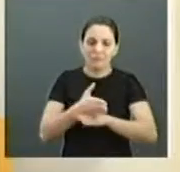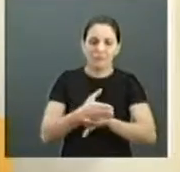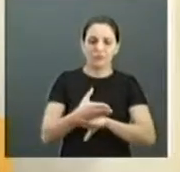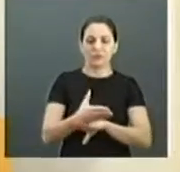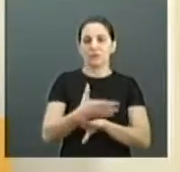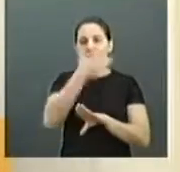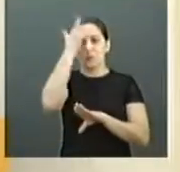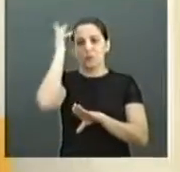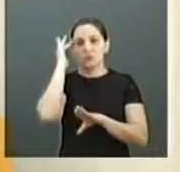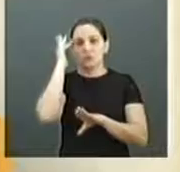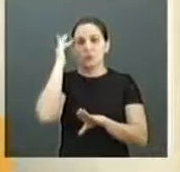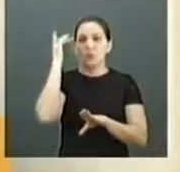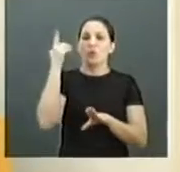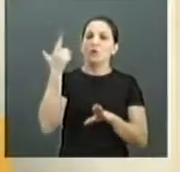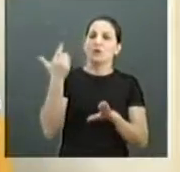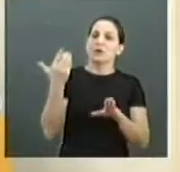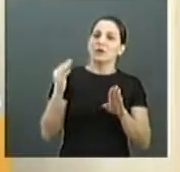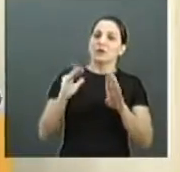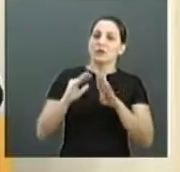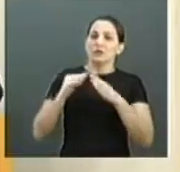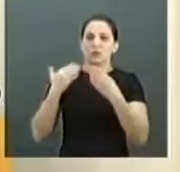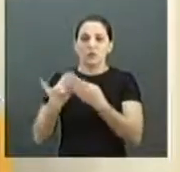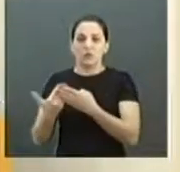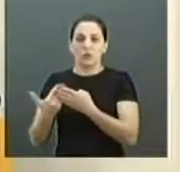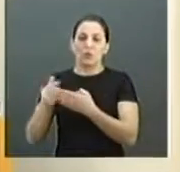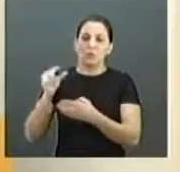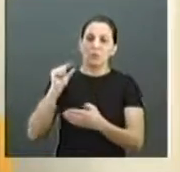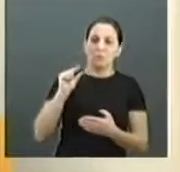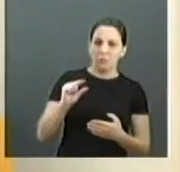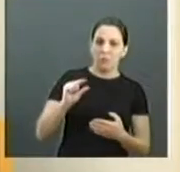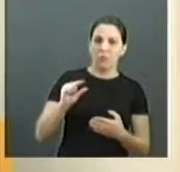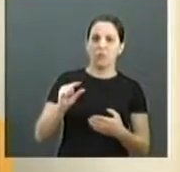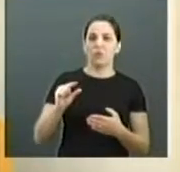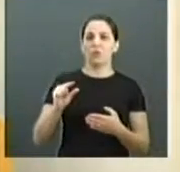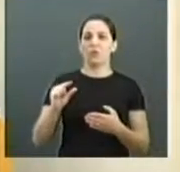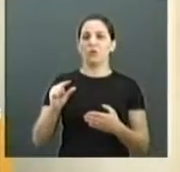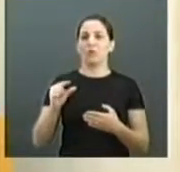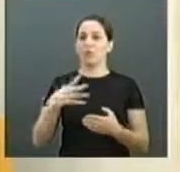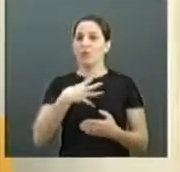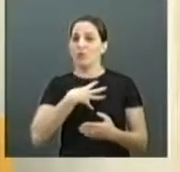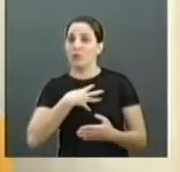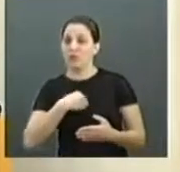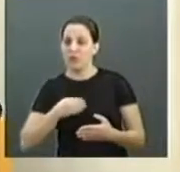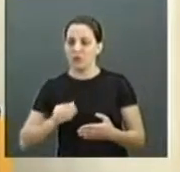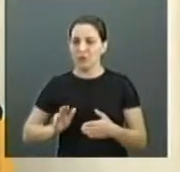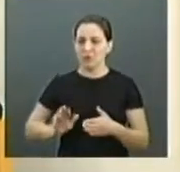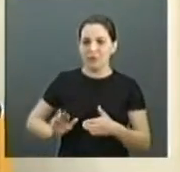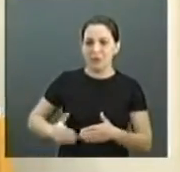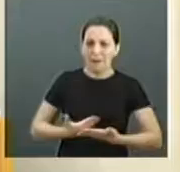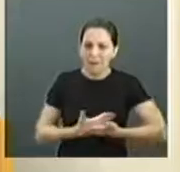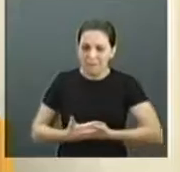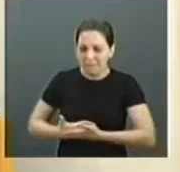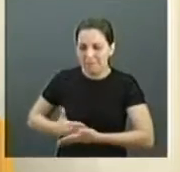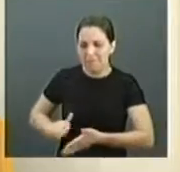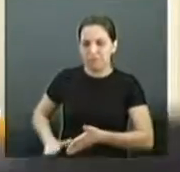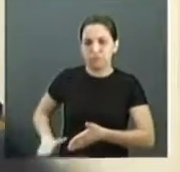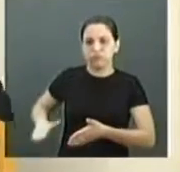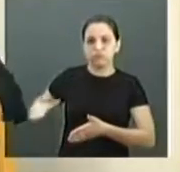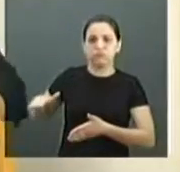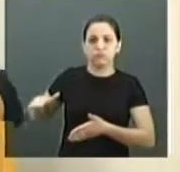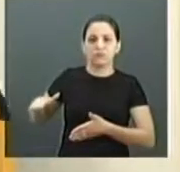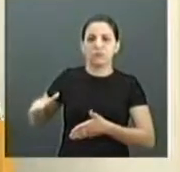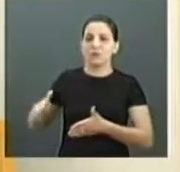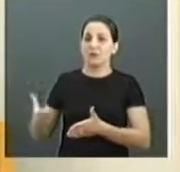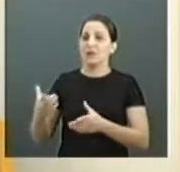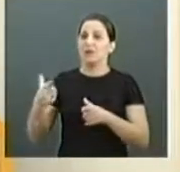público, que têm baixa escolaridade, que têm, às vezes, muito filho pequeno, que têm dificuldade em conseguir uma boa colocação no mercado de